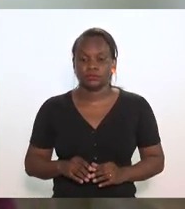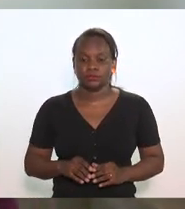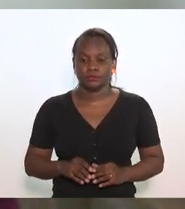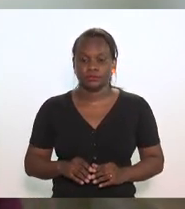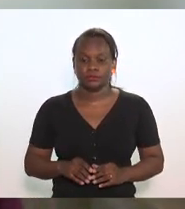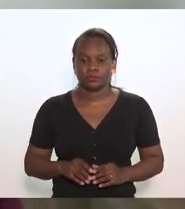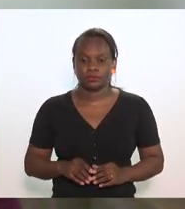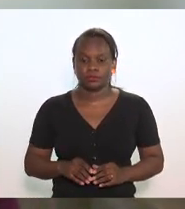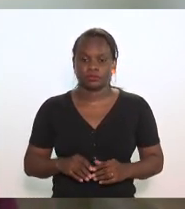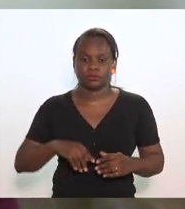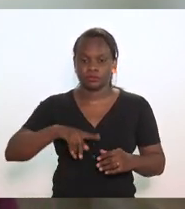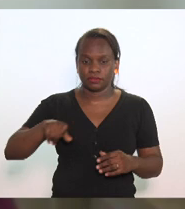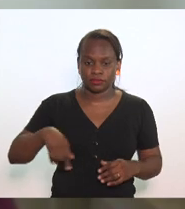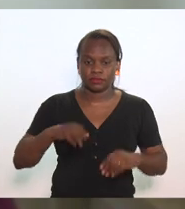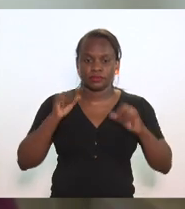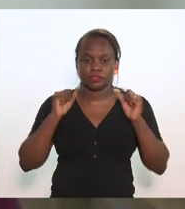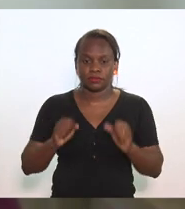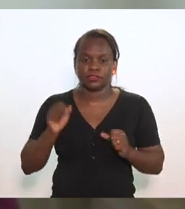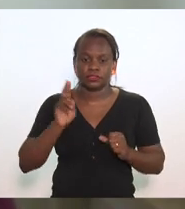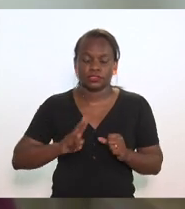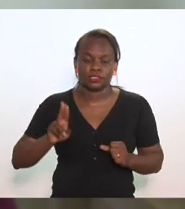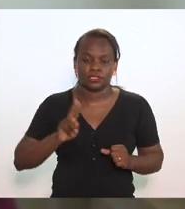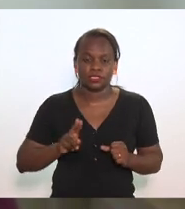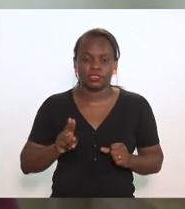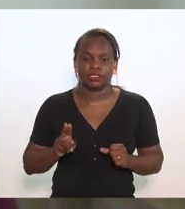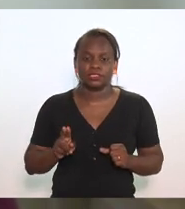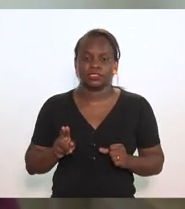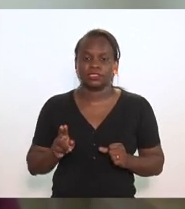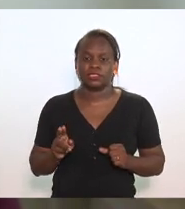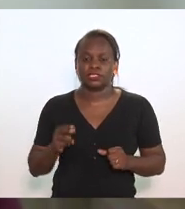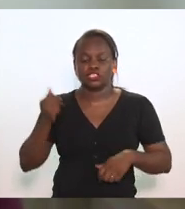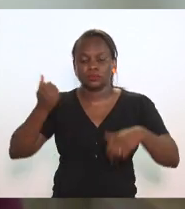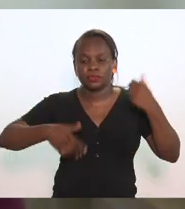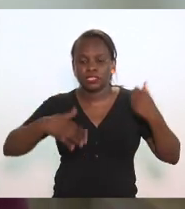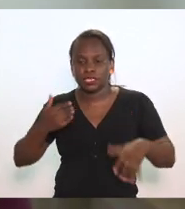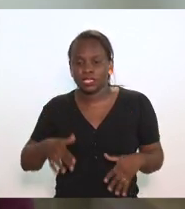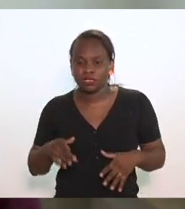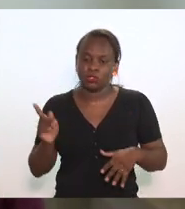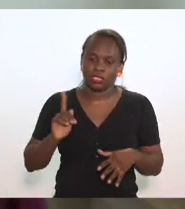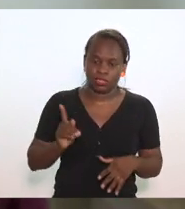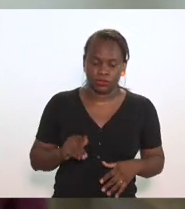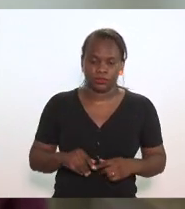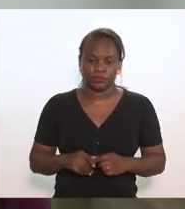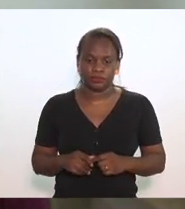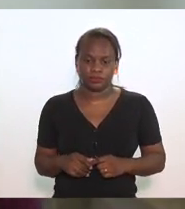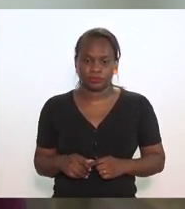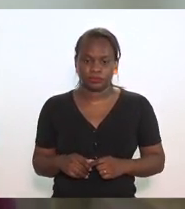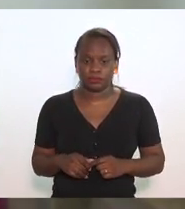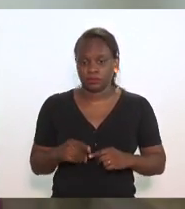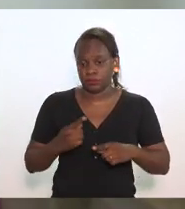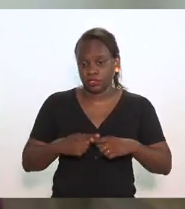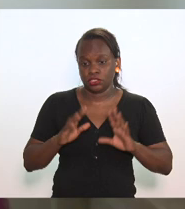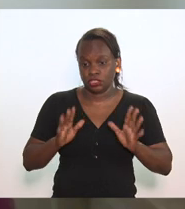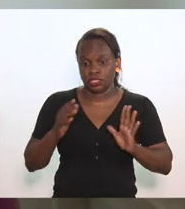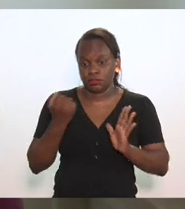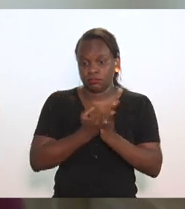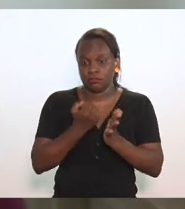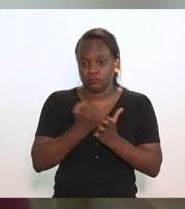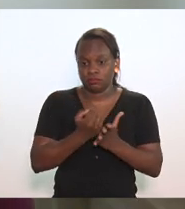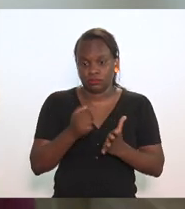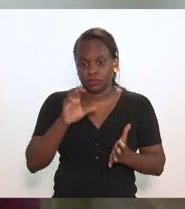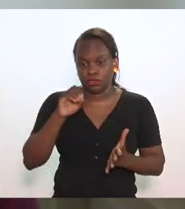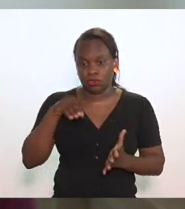nós podemos usar citando ou não porque está convalidada no